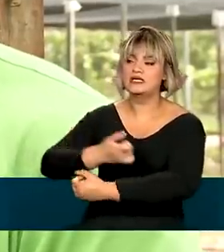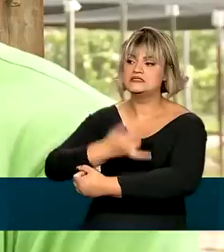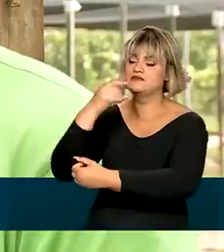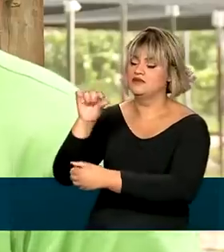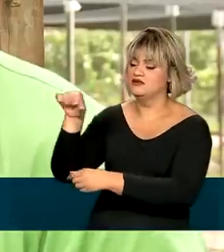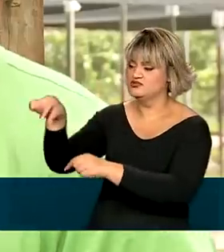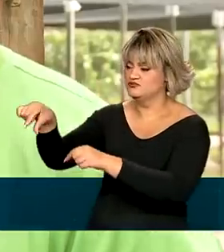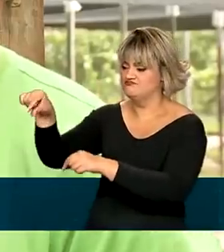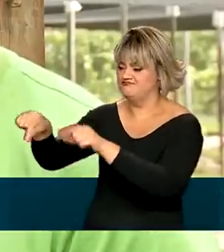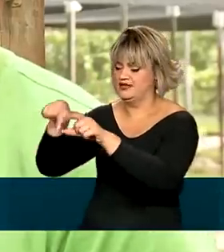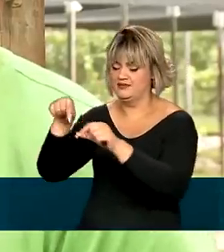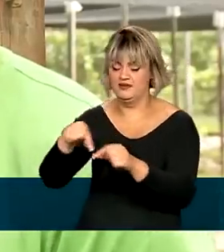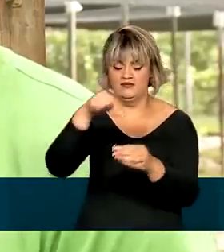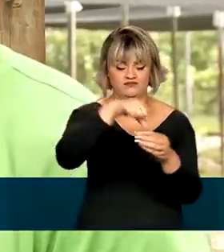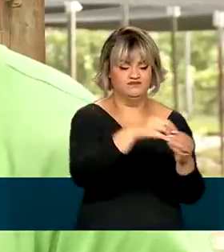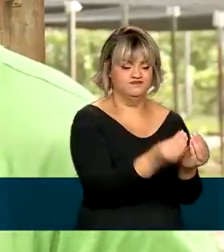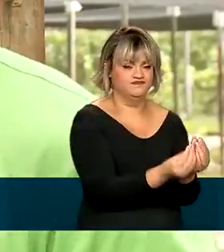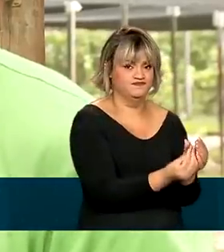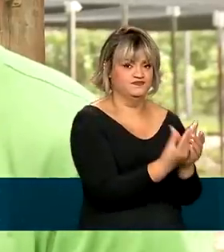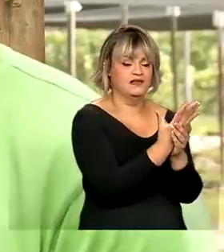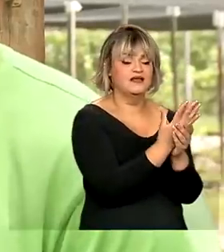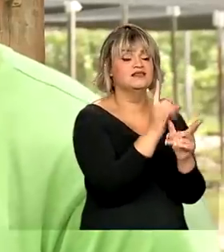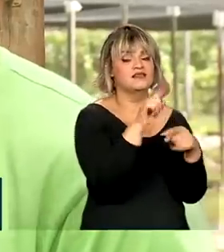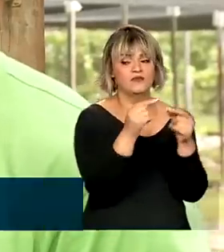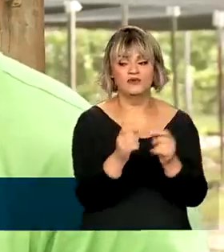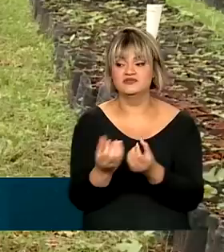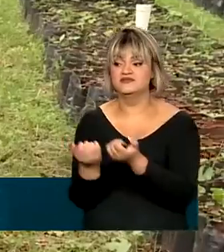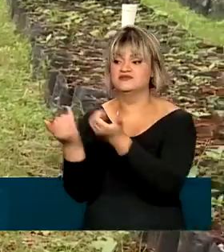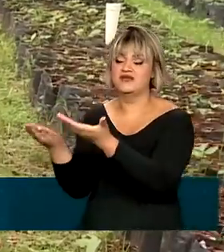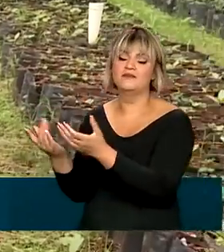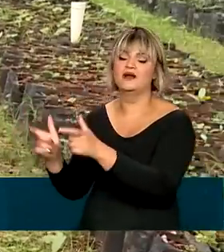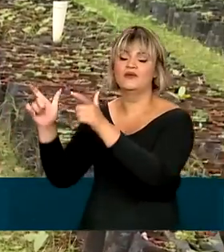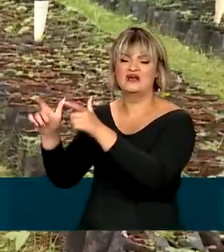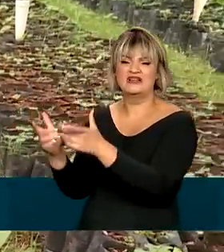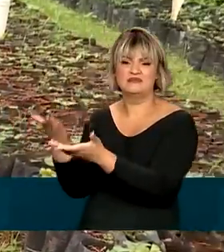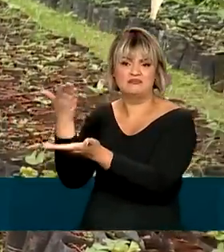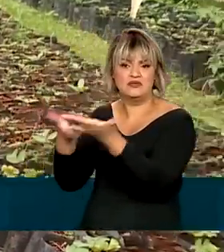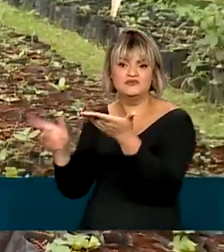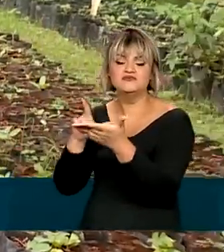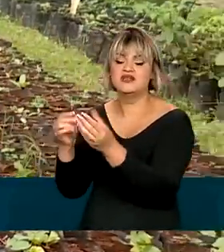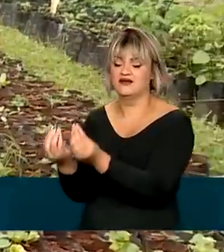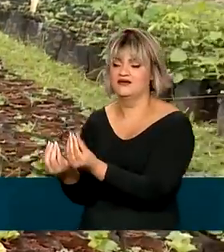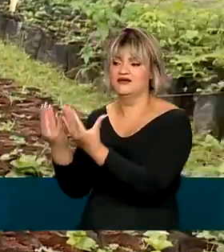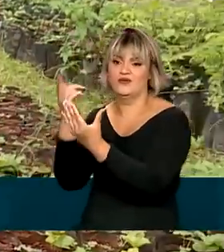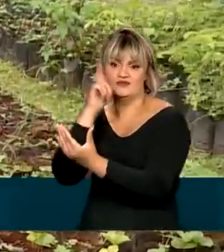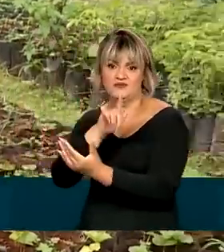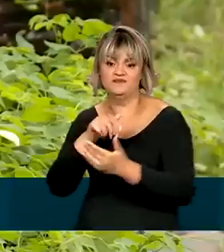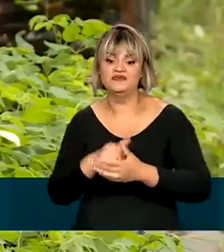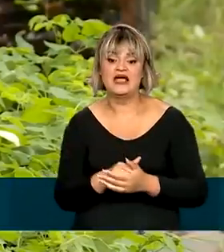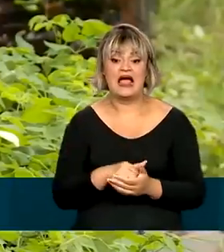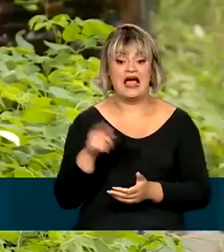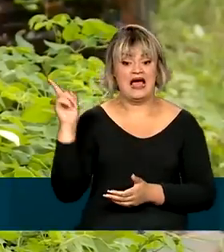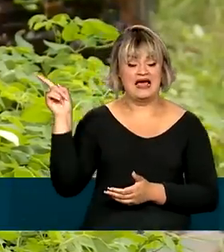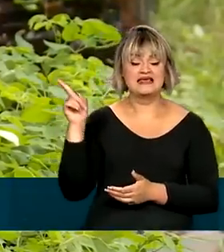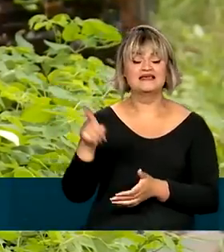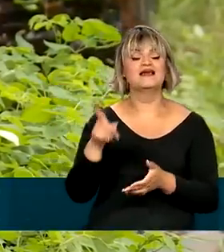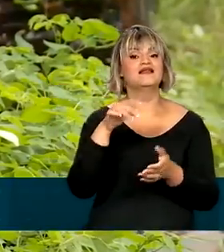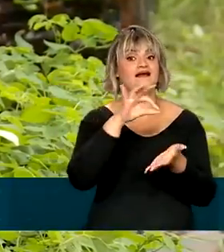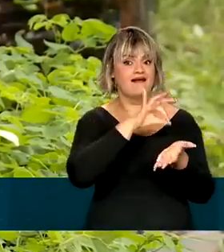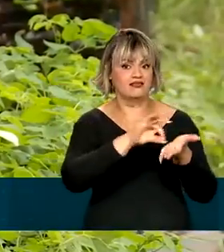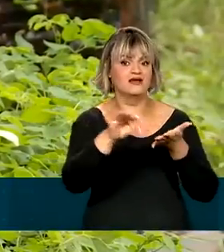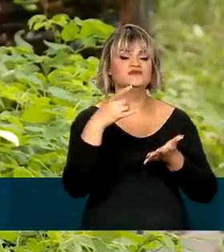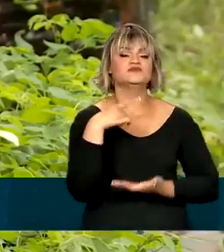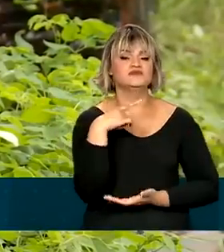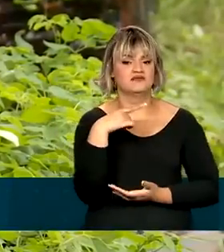o plantio das mudas e leva para recuperar áreas que tenham algum dano ambiental. Para fazer a produção de mudas, Silvio tem o Registro Nacional